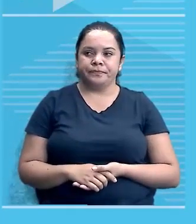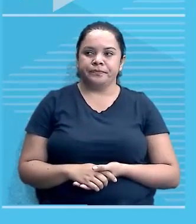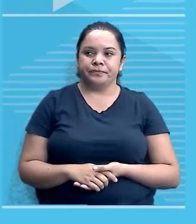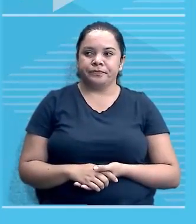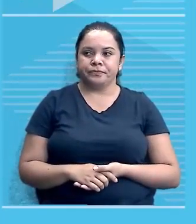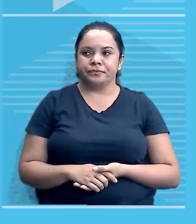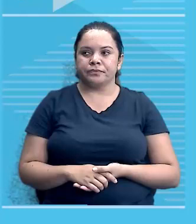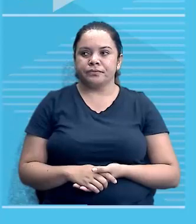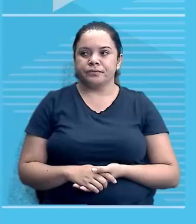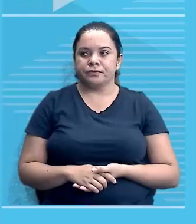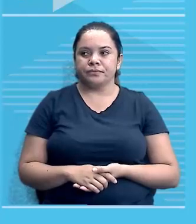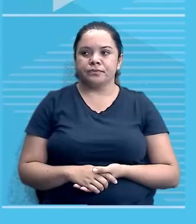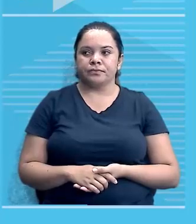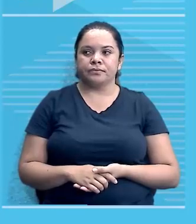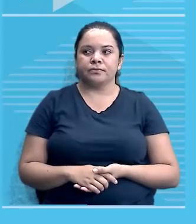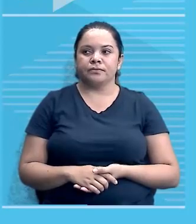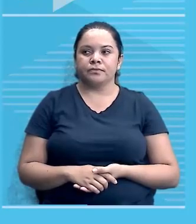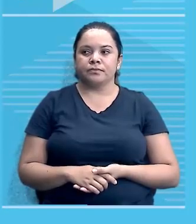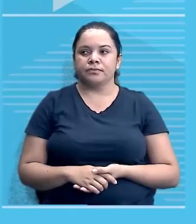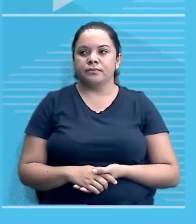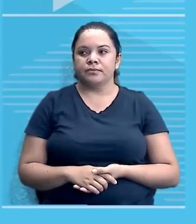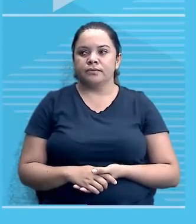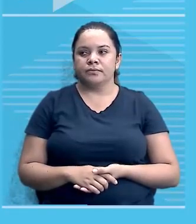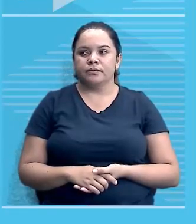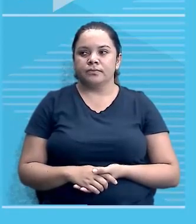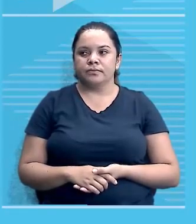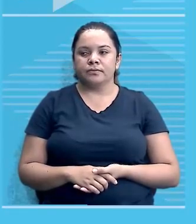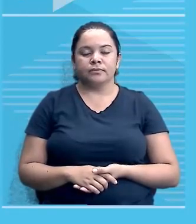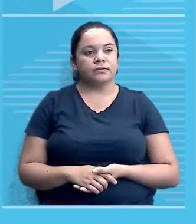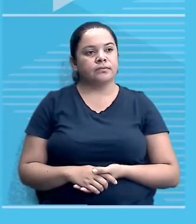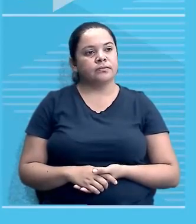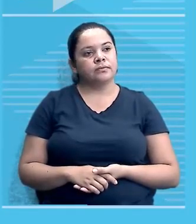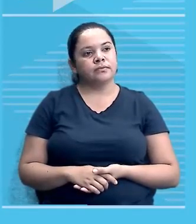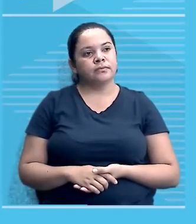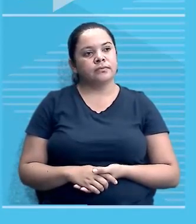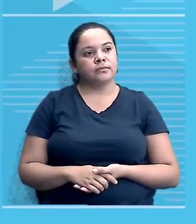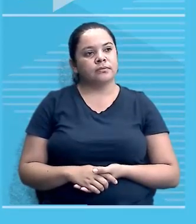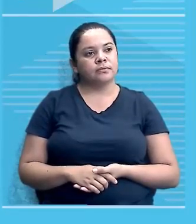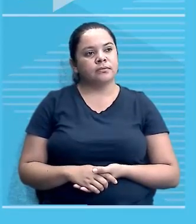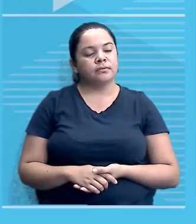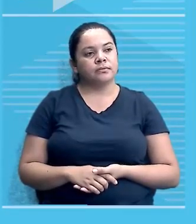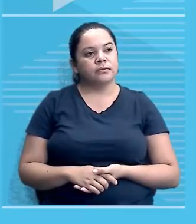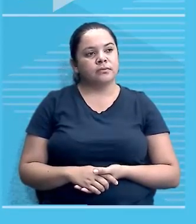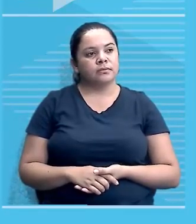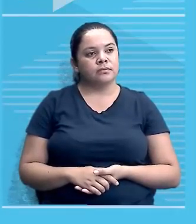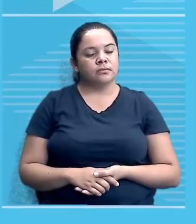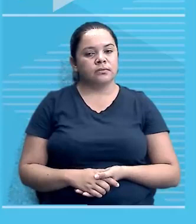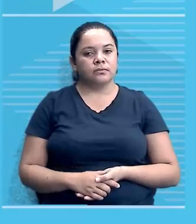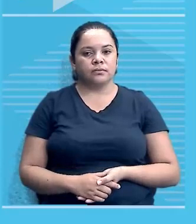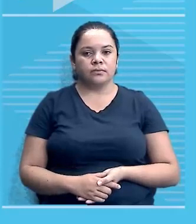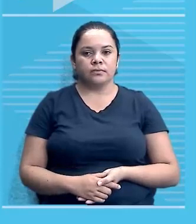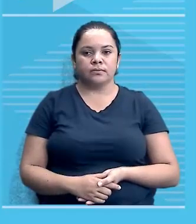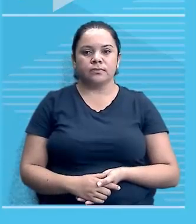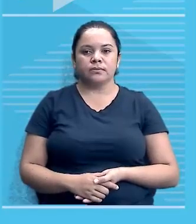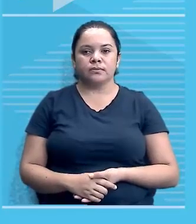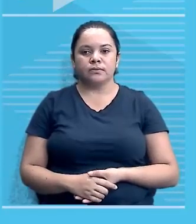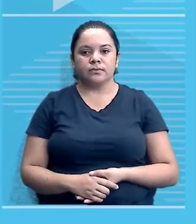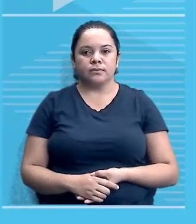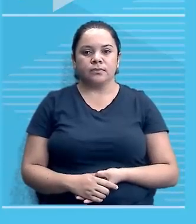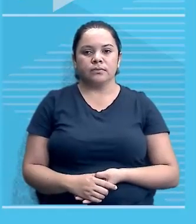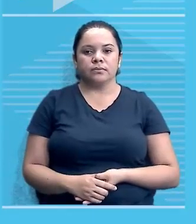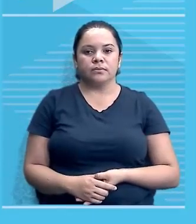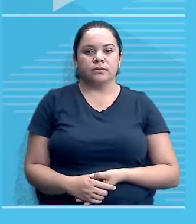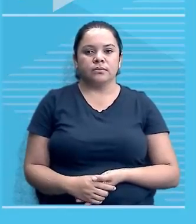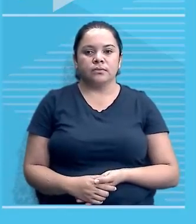no fim do século XIX em um contexto em que as potências nacionalistas